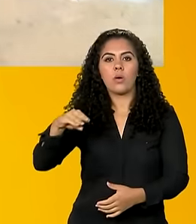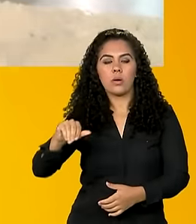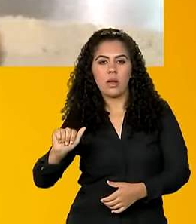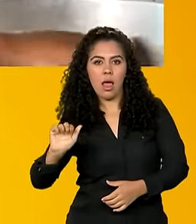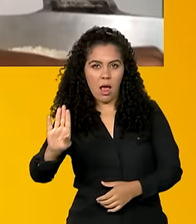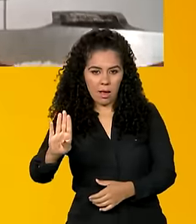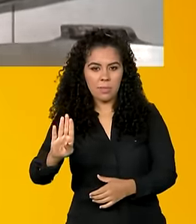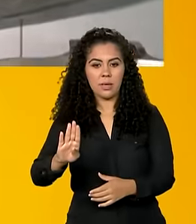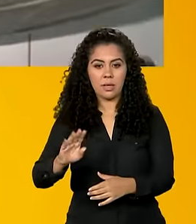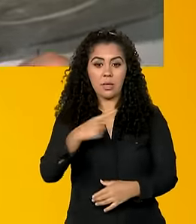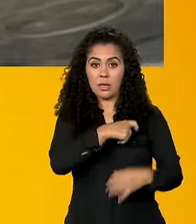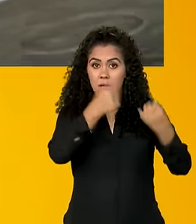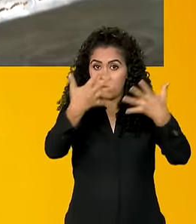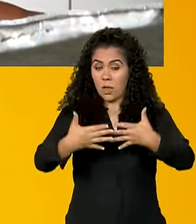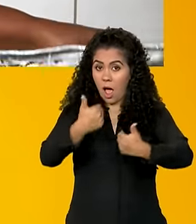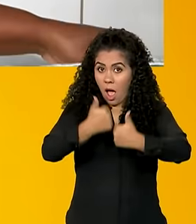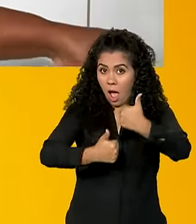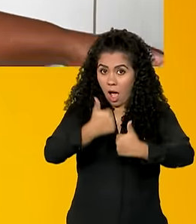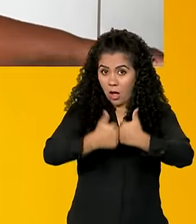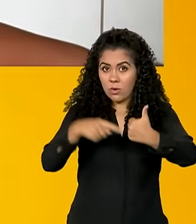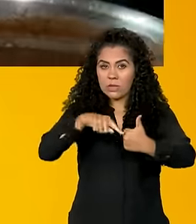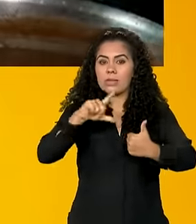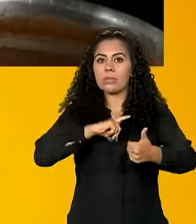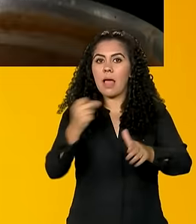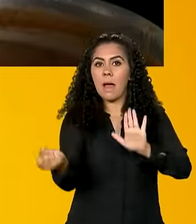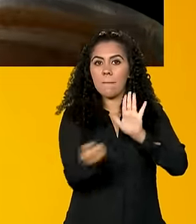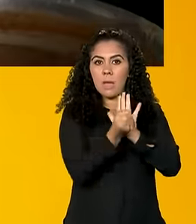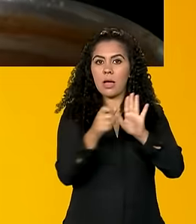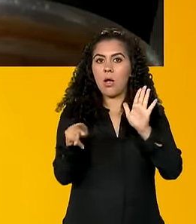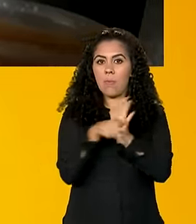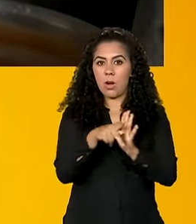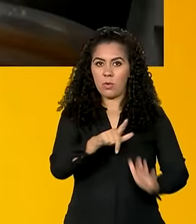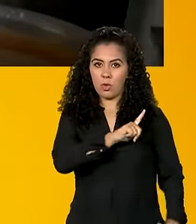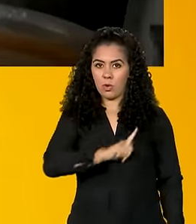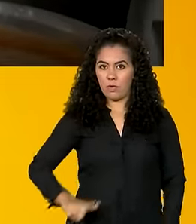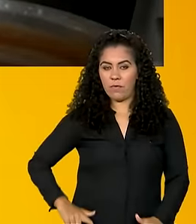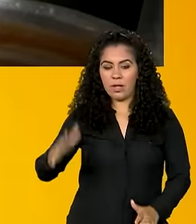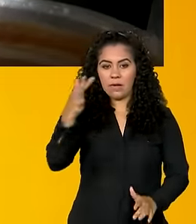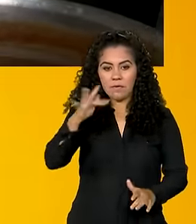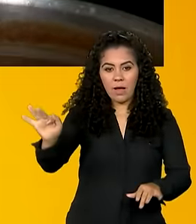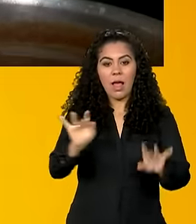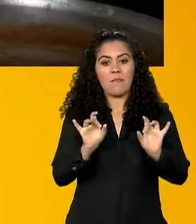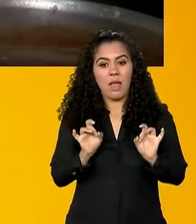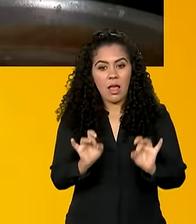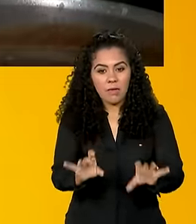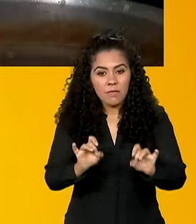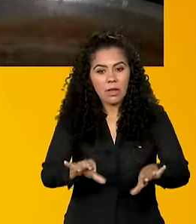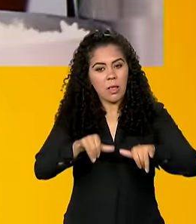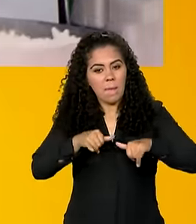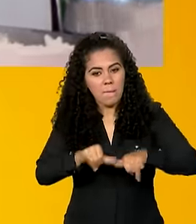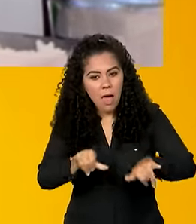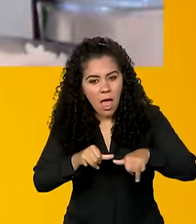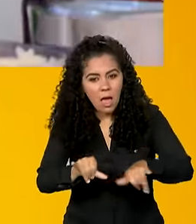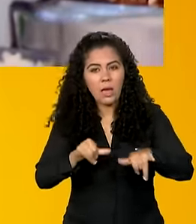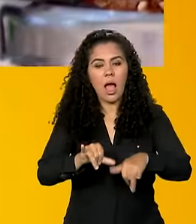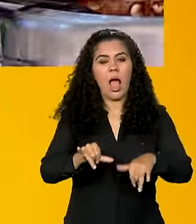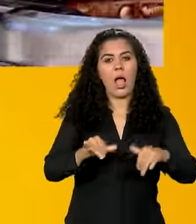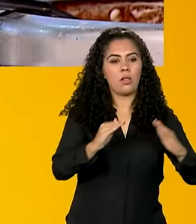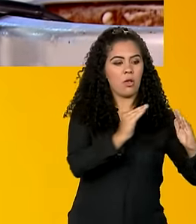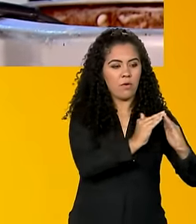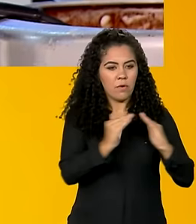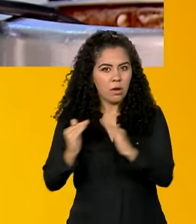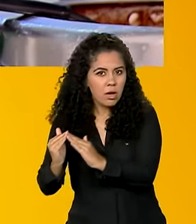Abastecimento. O arroz, que terá a logomarca do governo federal, vai ser vendido diretamente a mercados de vizinhança,